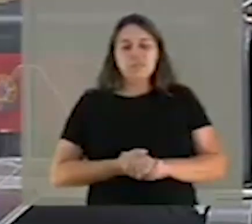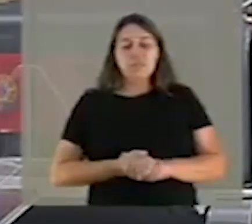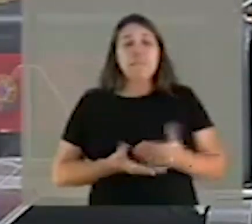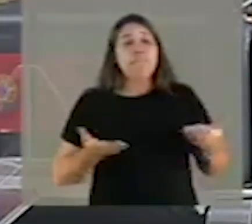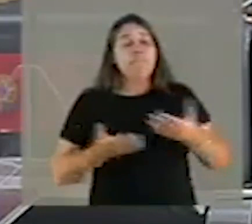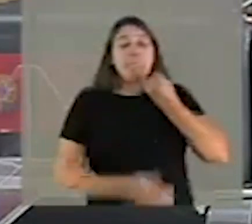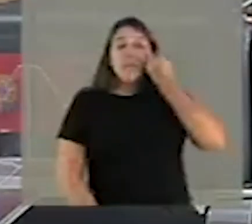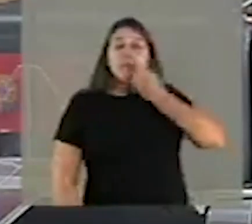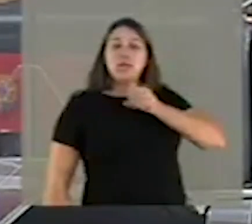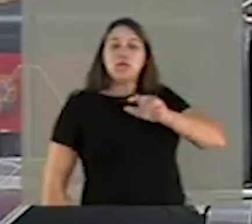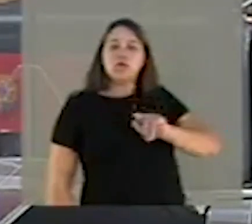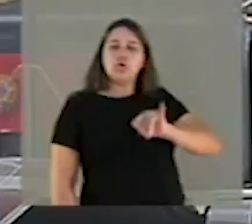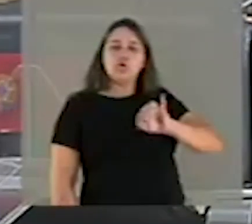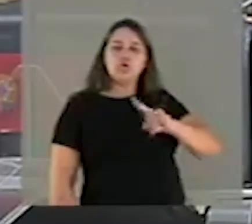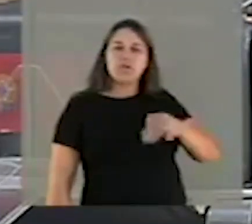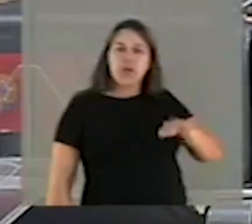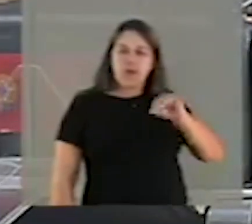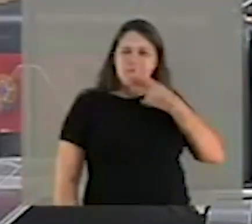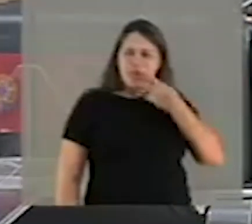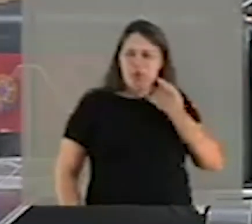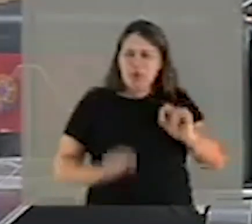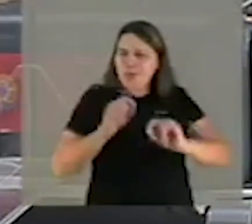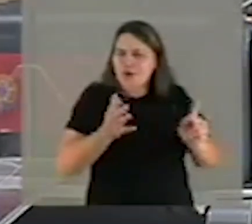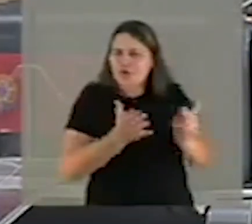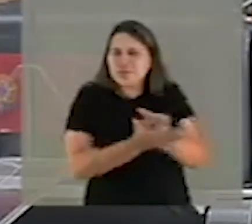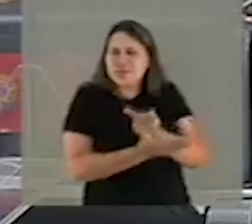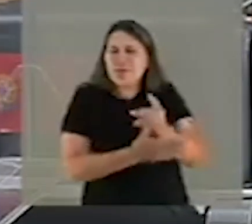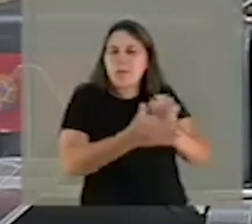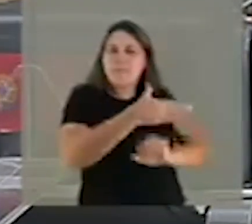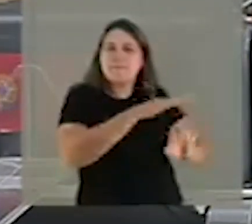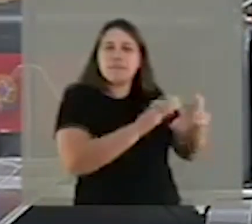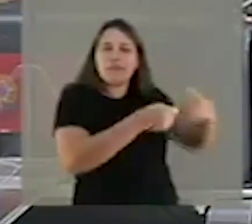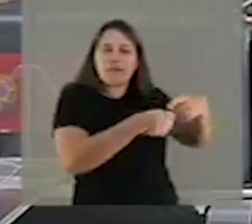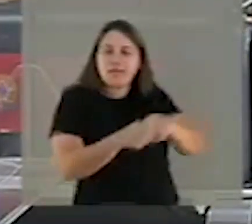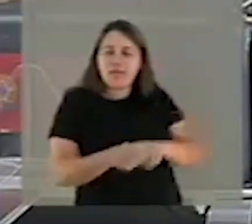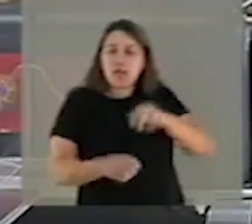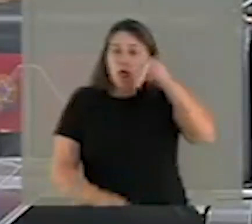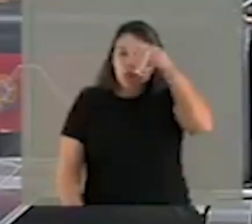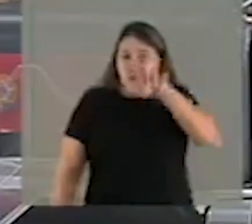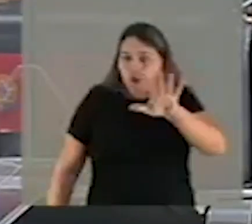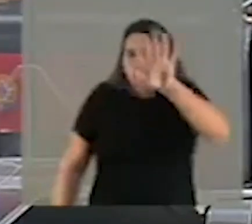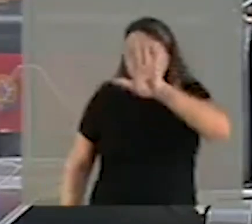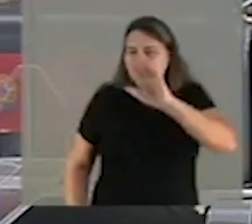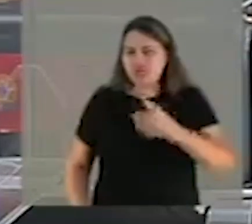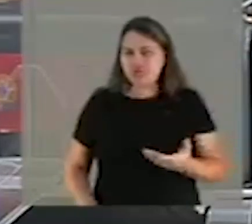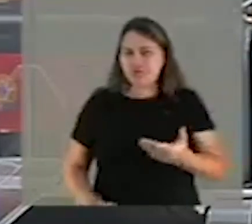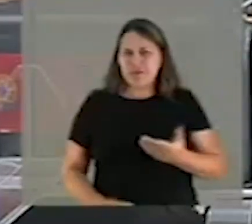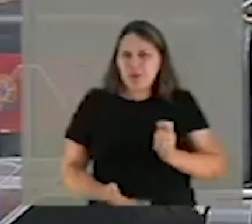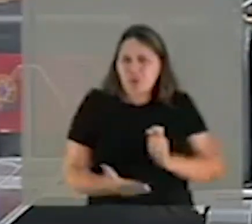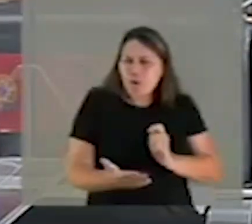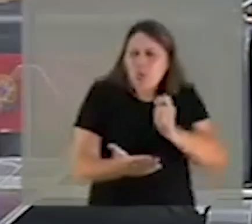mencionou aqui agora há pouco um caso emblemático, o caso do Consórcio Nordeste. Compra milionária, sem